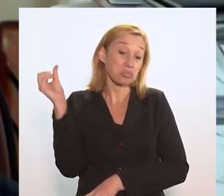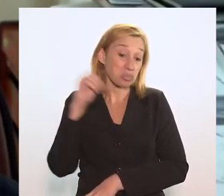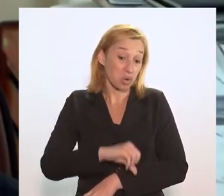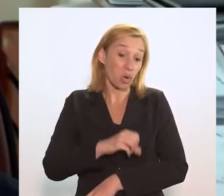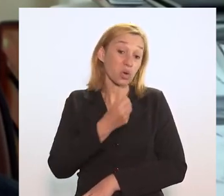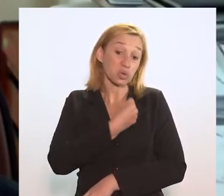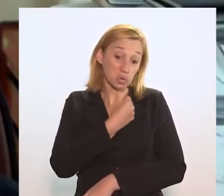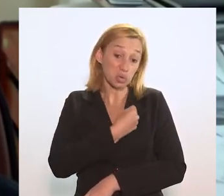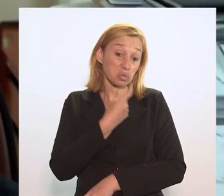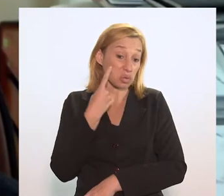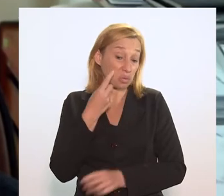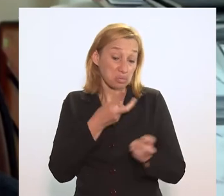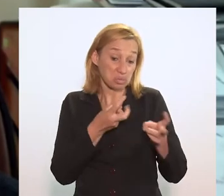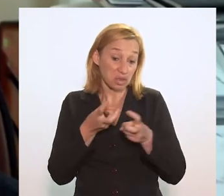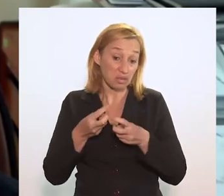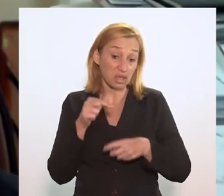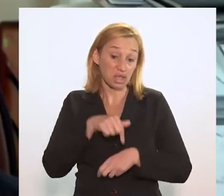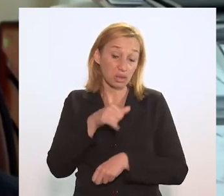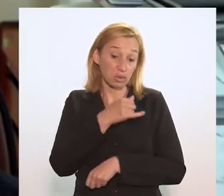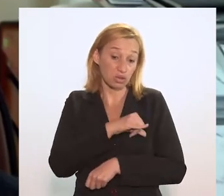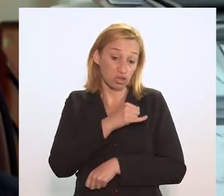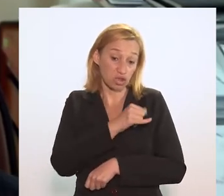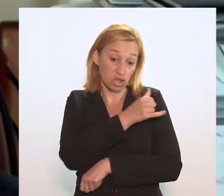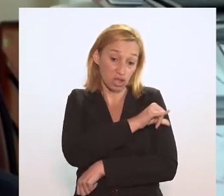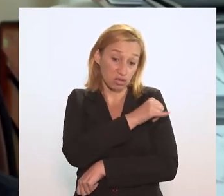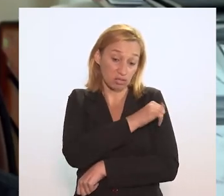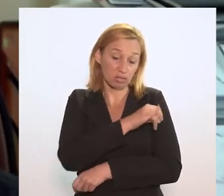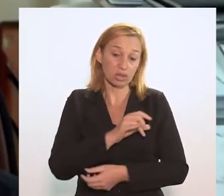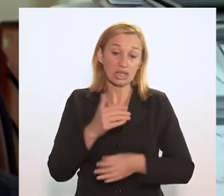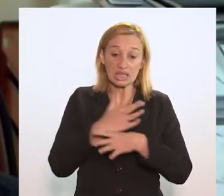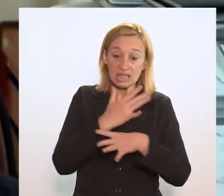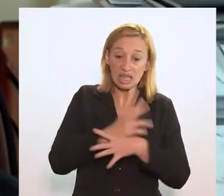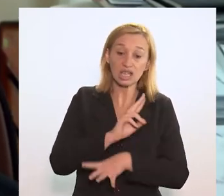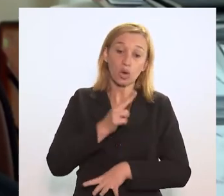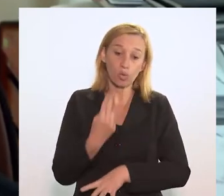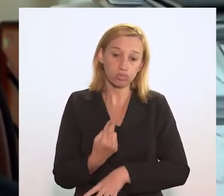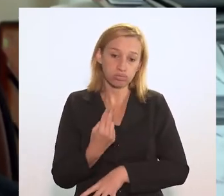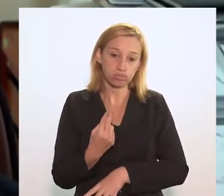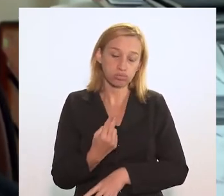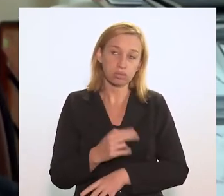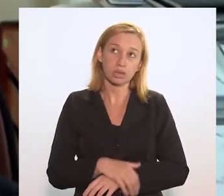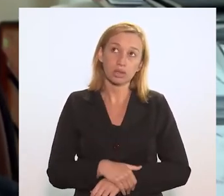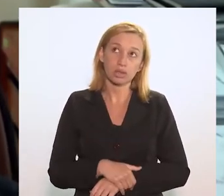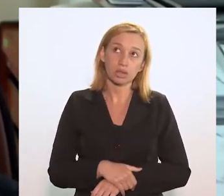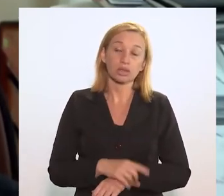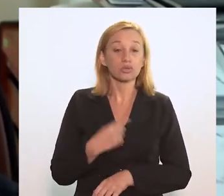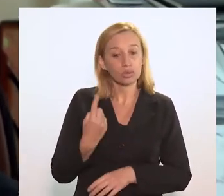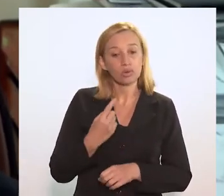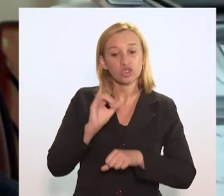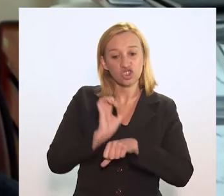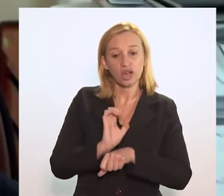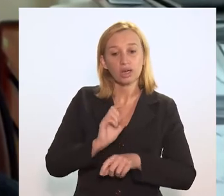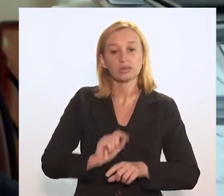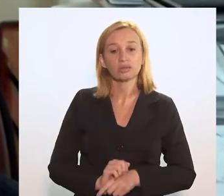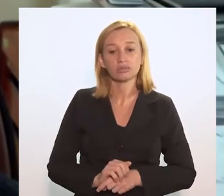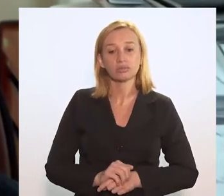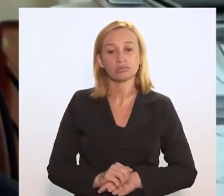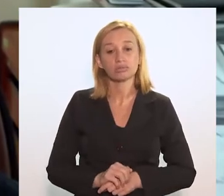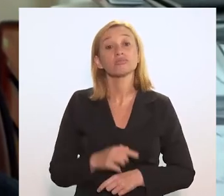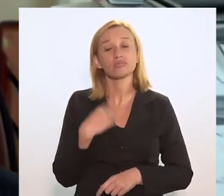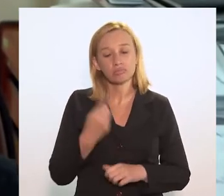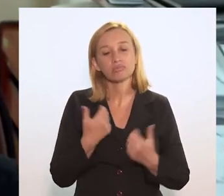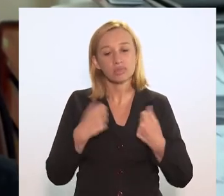Alguns dos piores dados da tuberculose estão no Rio de Janeiro, na cidade ou no nosso estado.